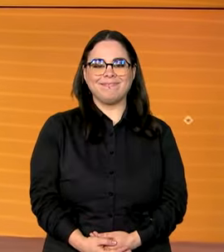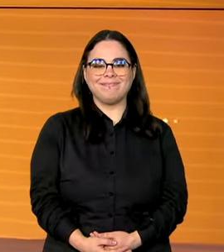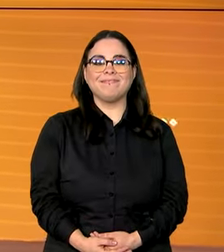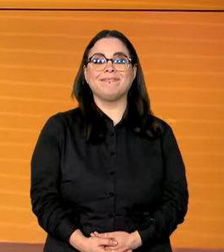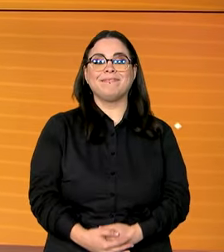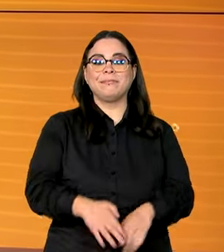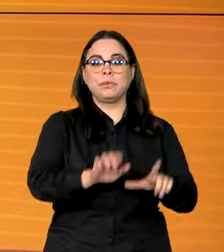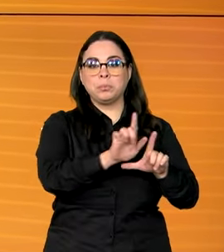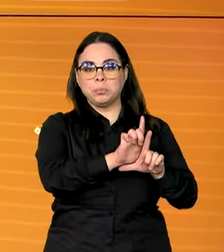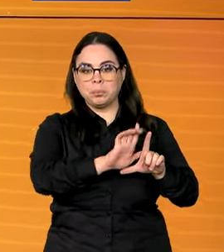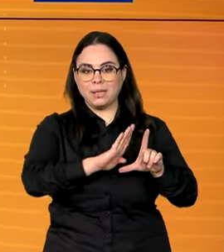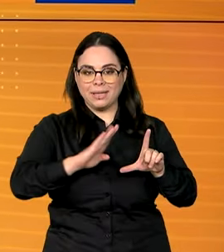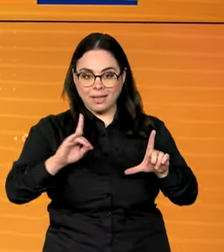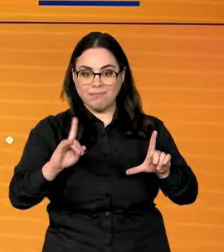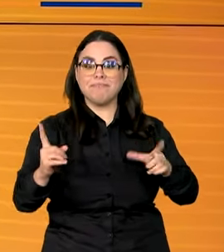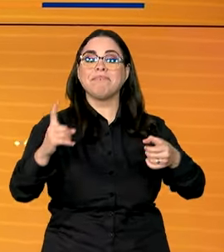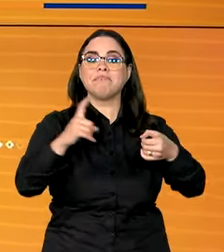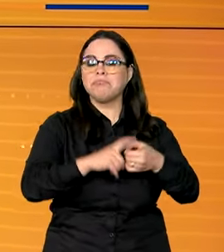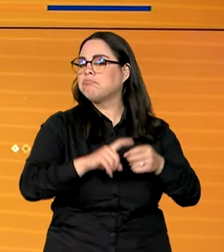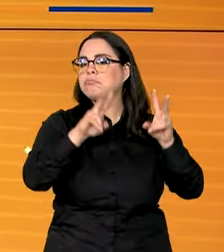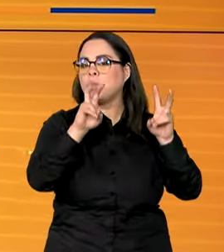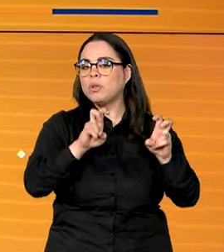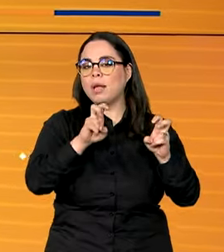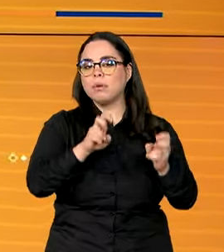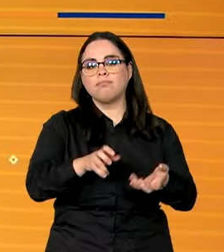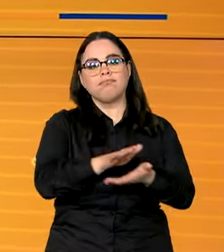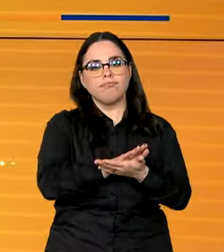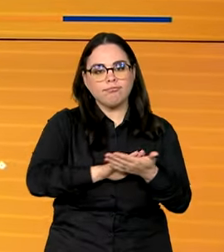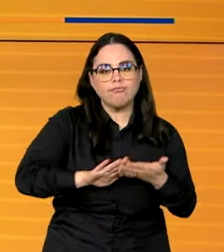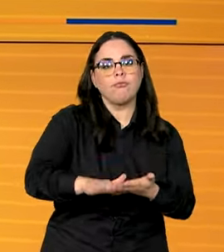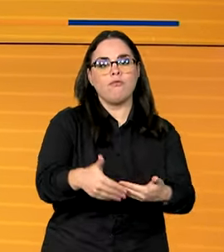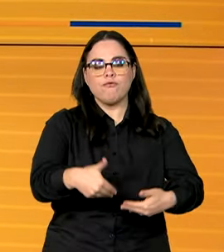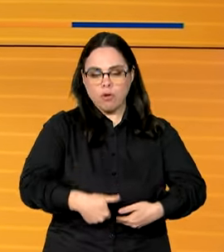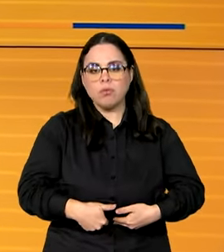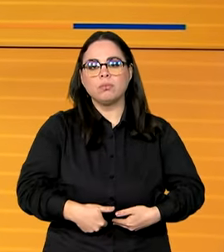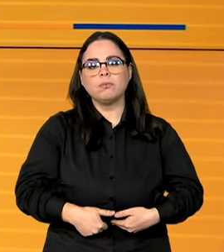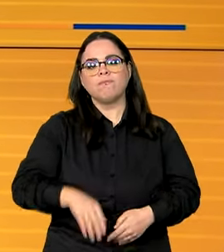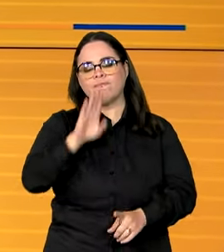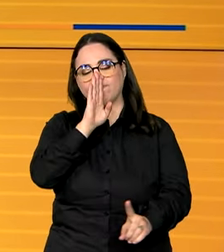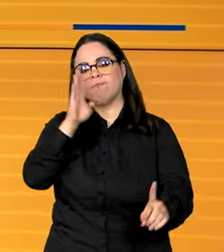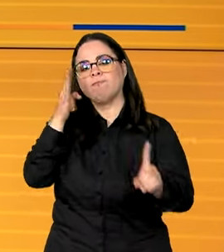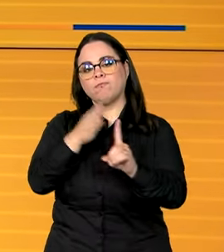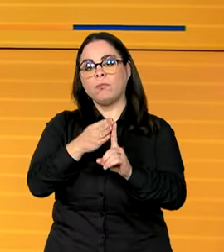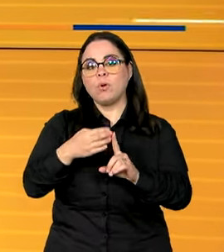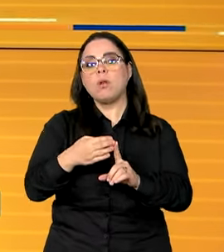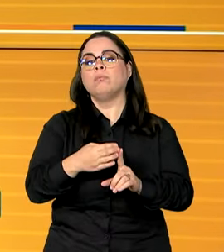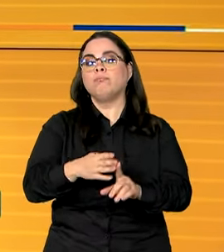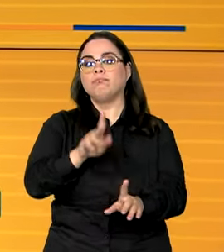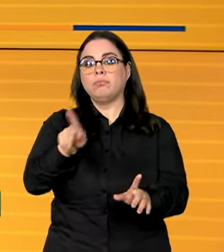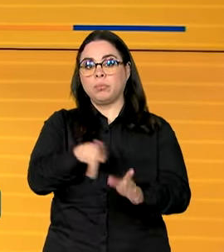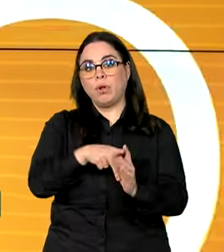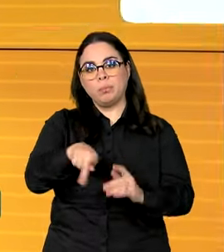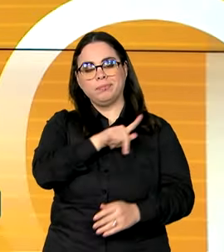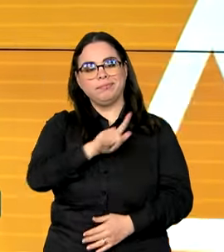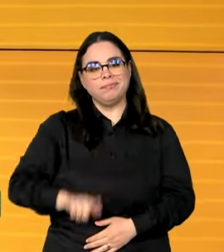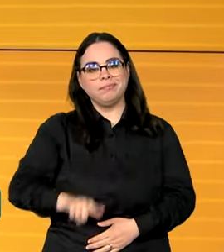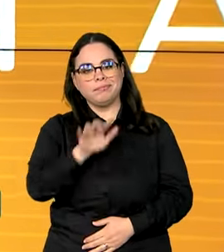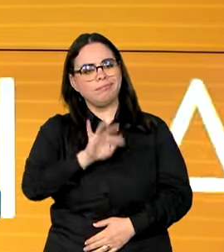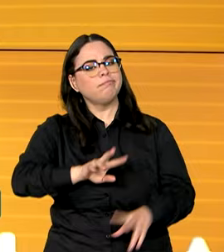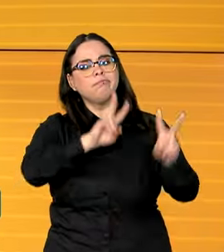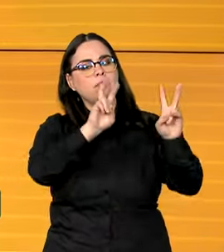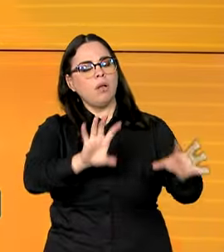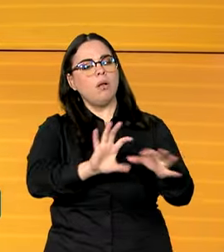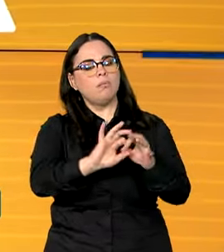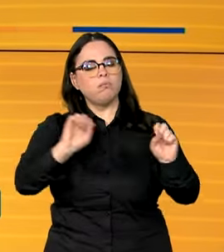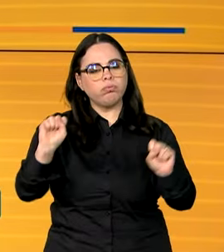O Brasil em dia está de volta e vamos falar de combate à fome. Prioridade número um do governo federal, o tema ganha ainda